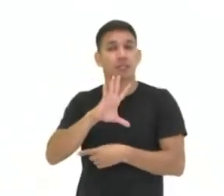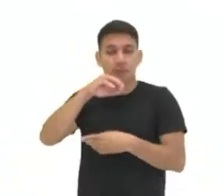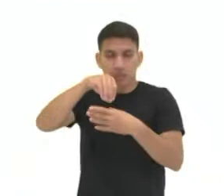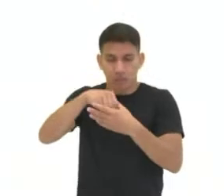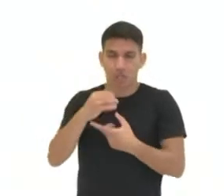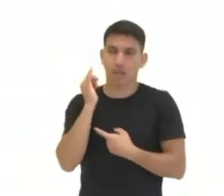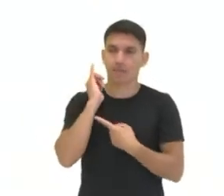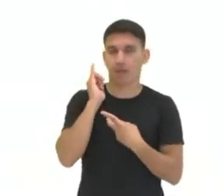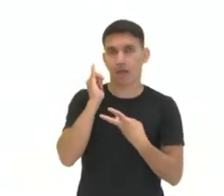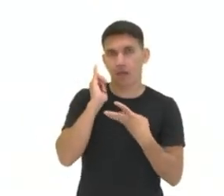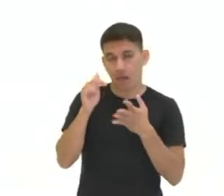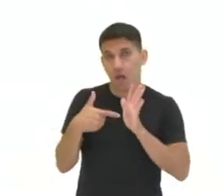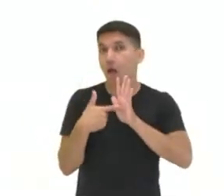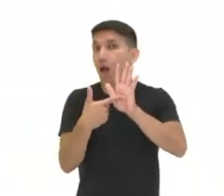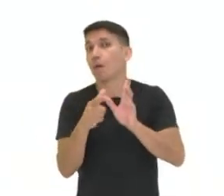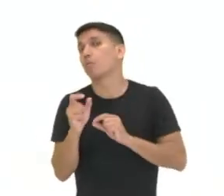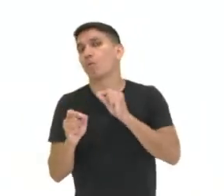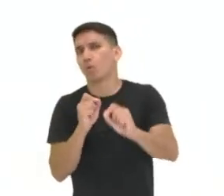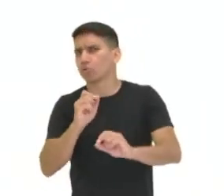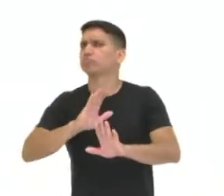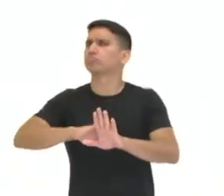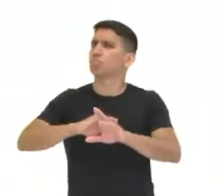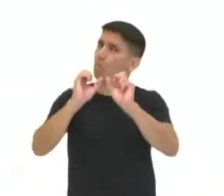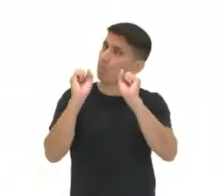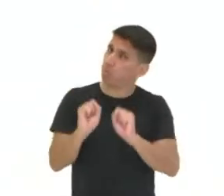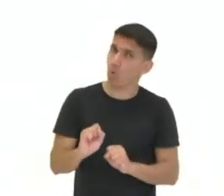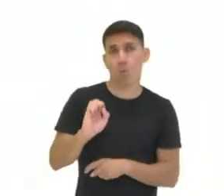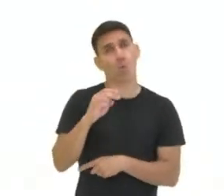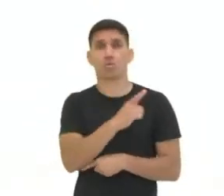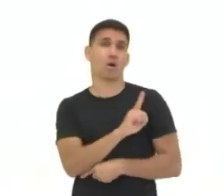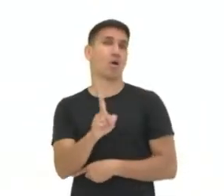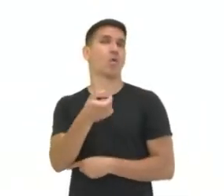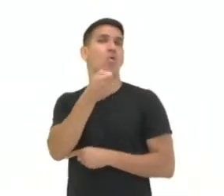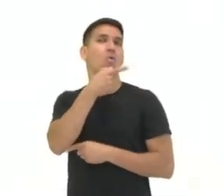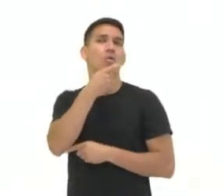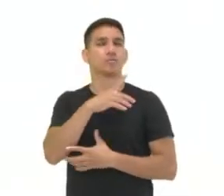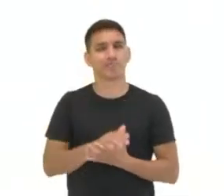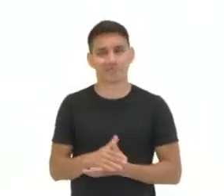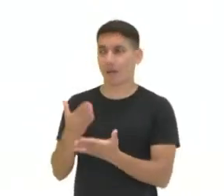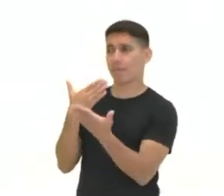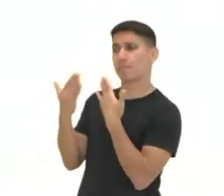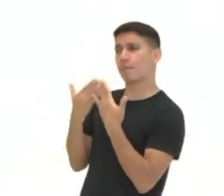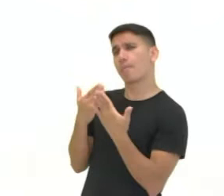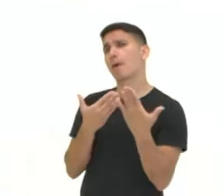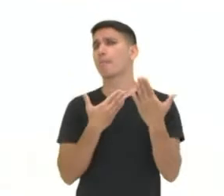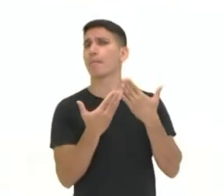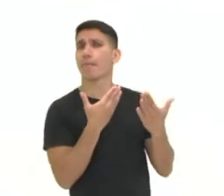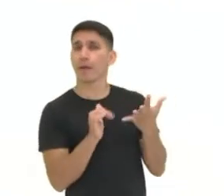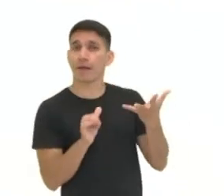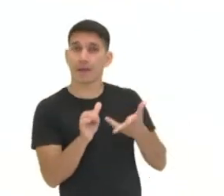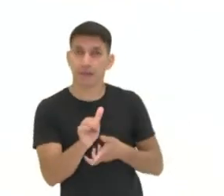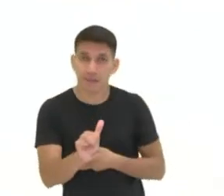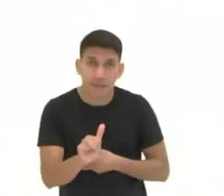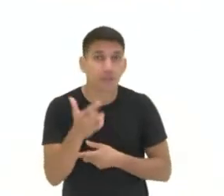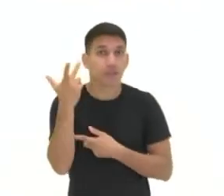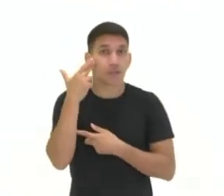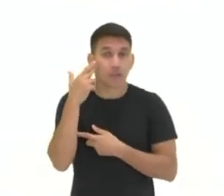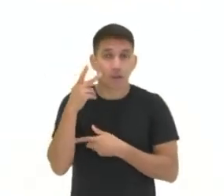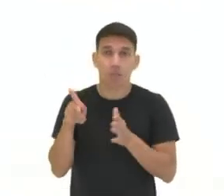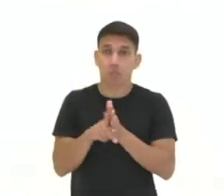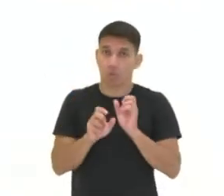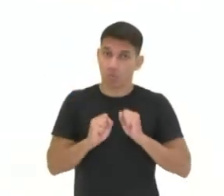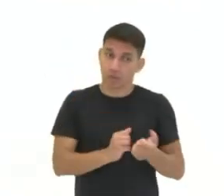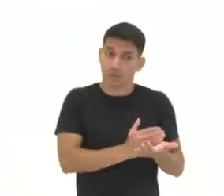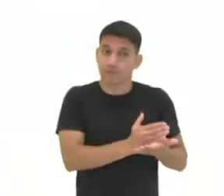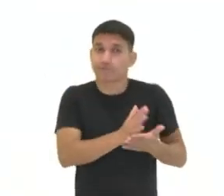apresenta ou não o humor e também há nos diálogos um de seus elementos constituintes da apresentação em começo,